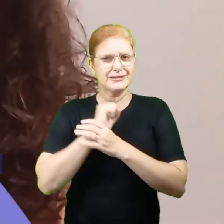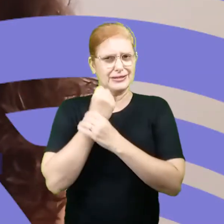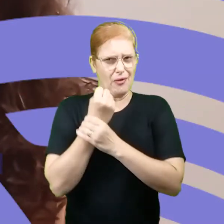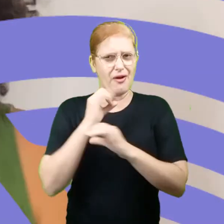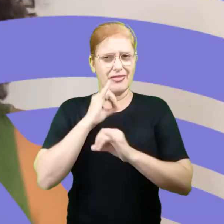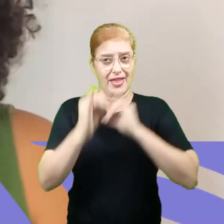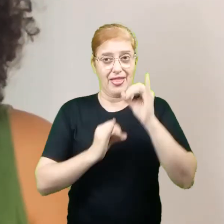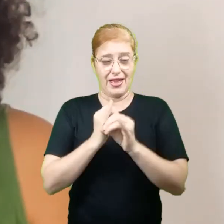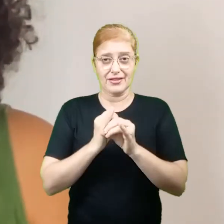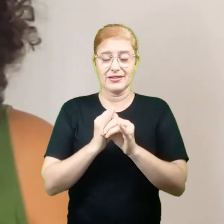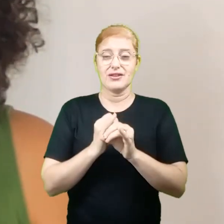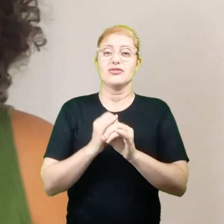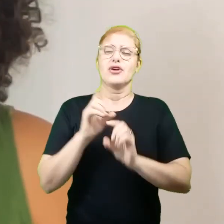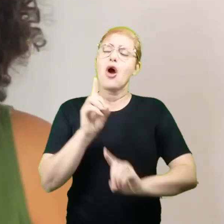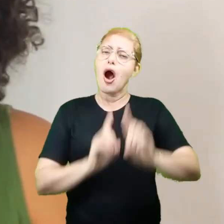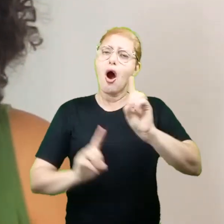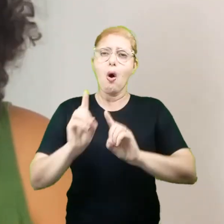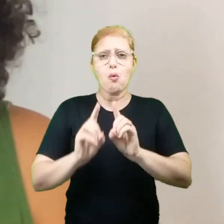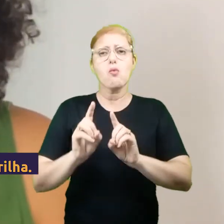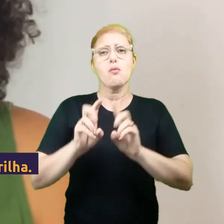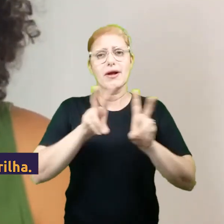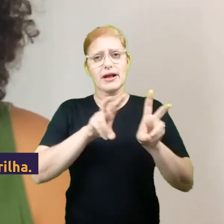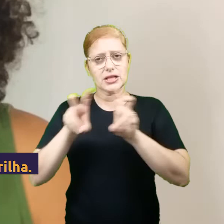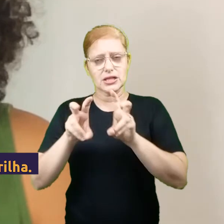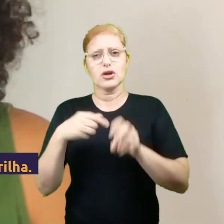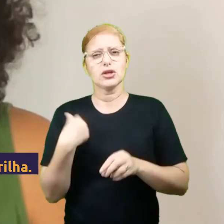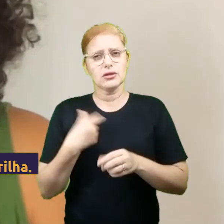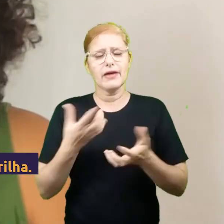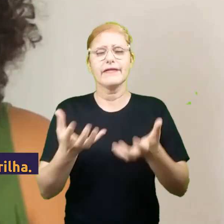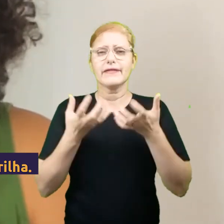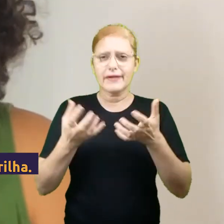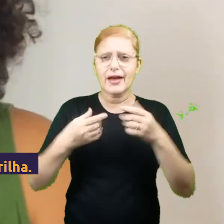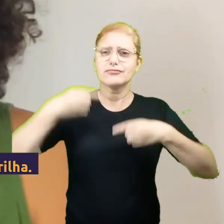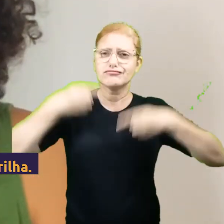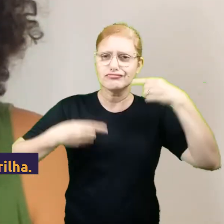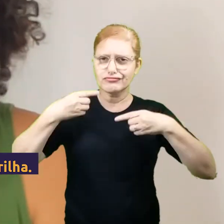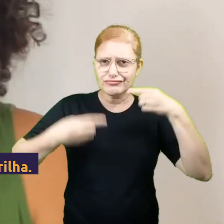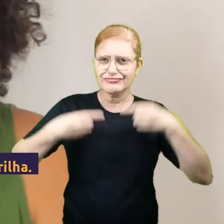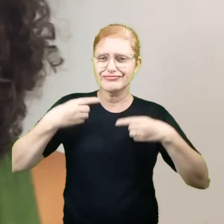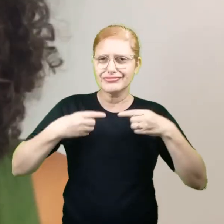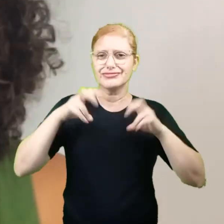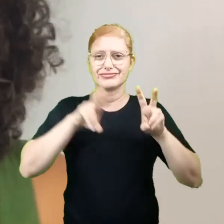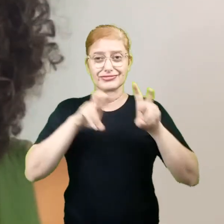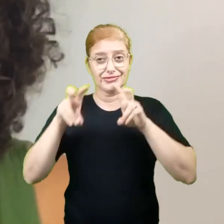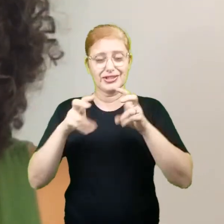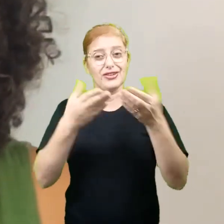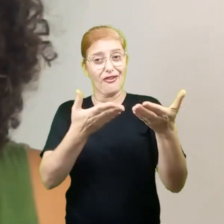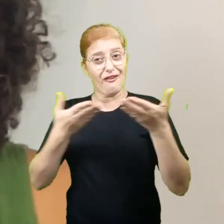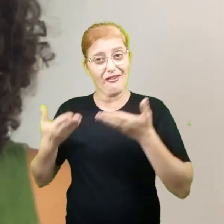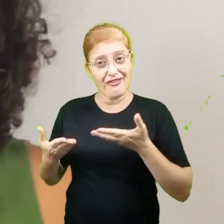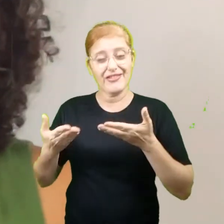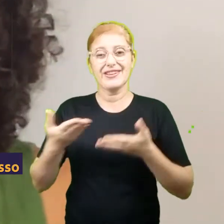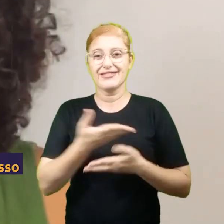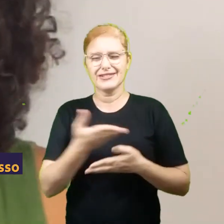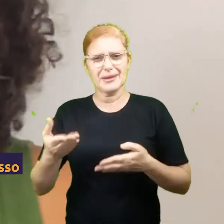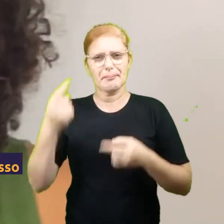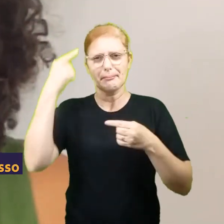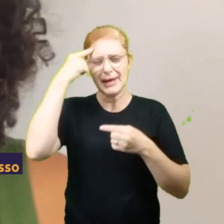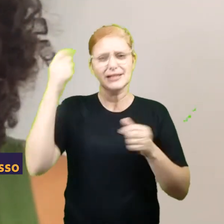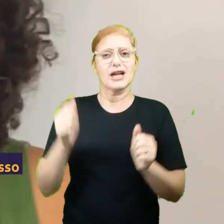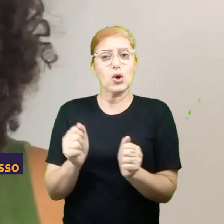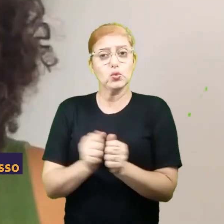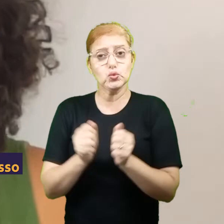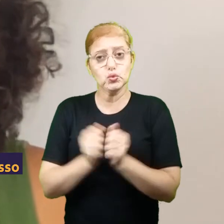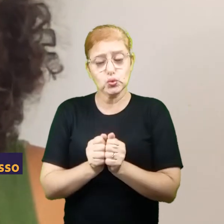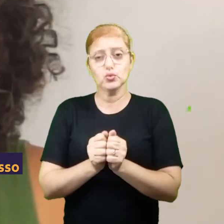na internet? Essas são algumas questões que queremos discutir ao longo dessa trilha. Convidamos vocês a pensarem